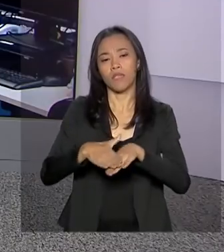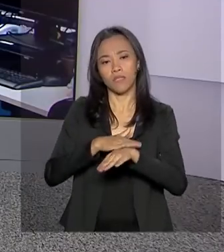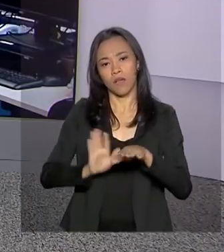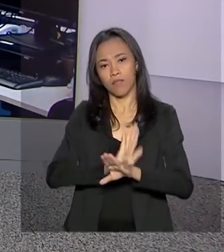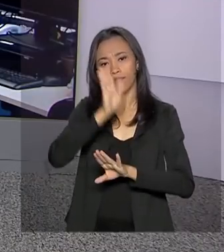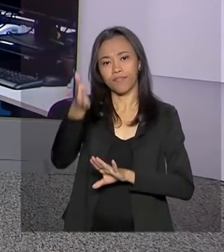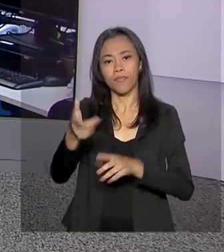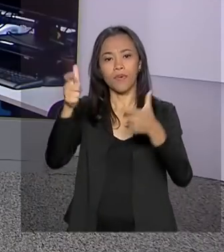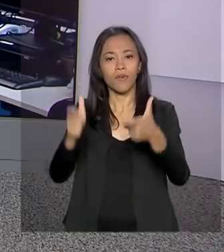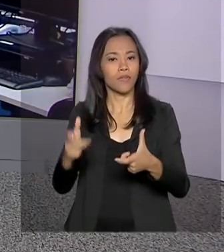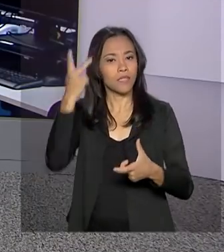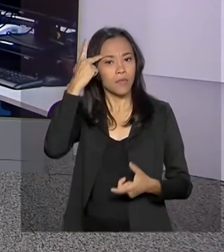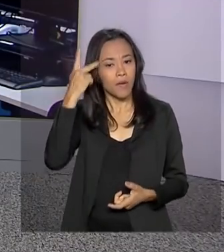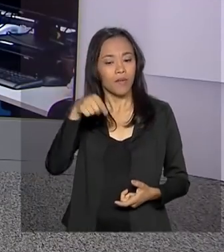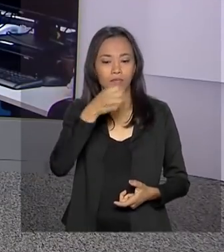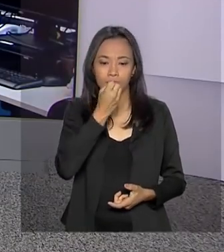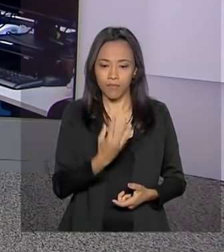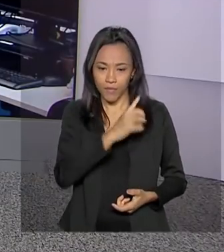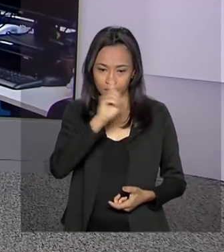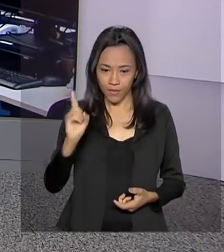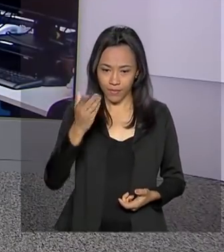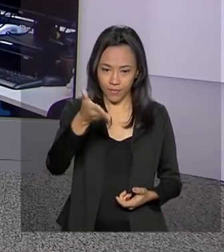Olá, Dimas. Muito bom dia pra você.